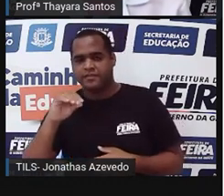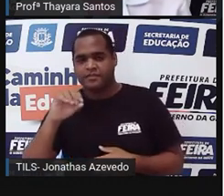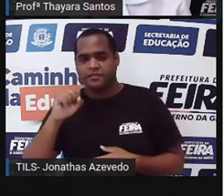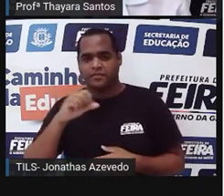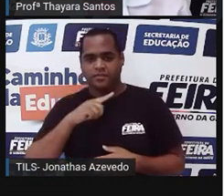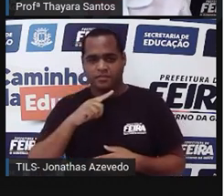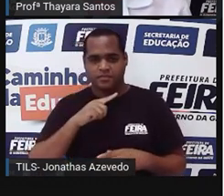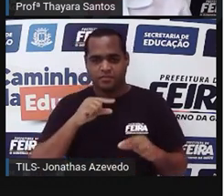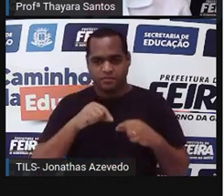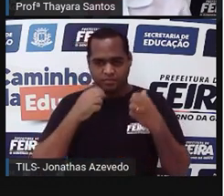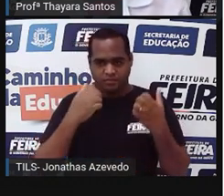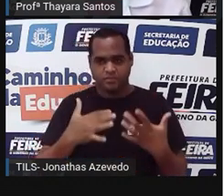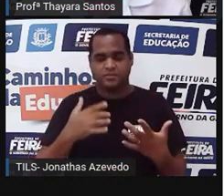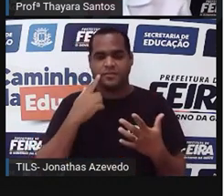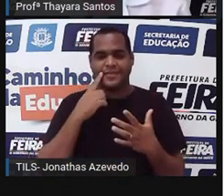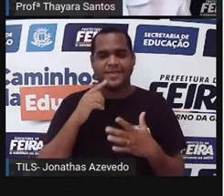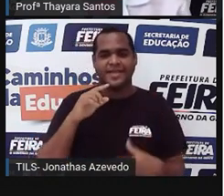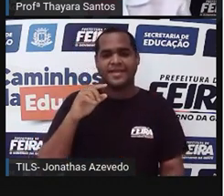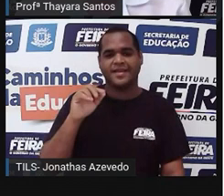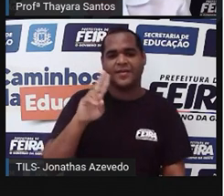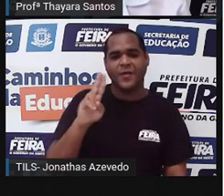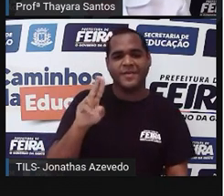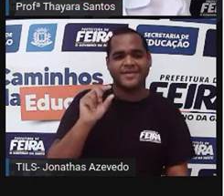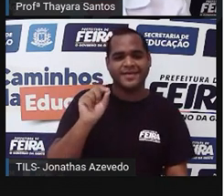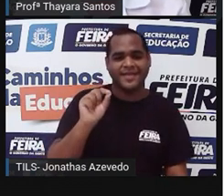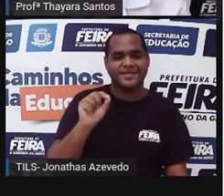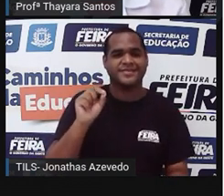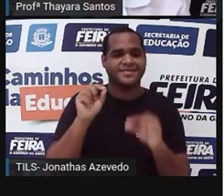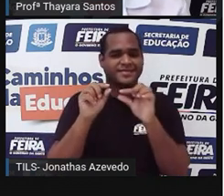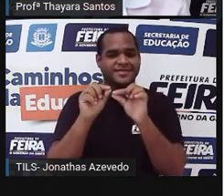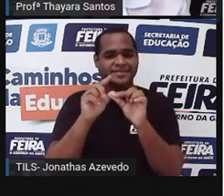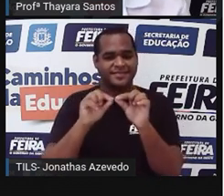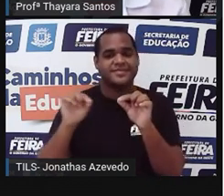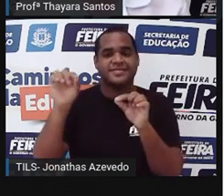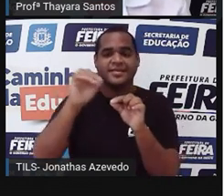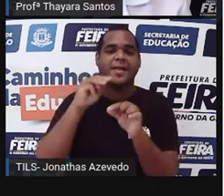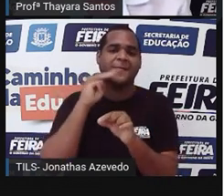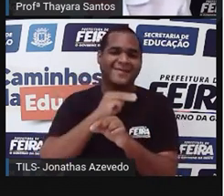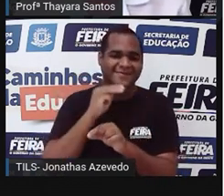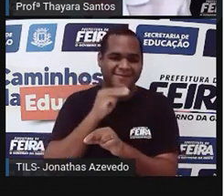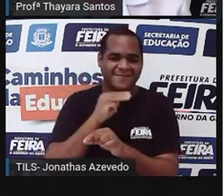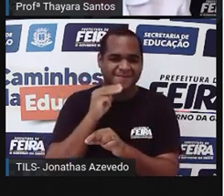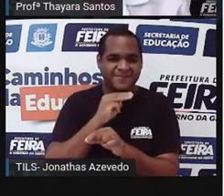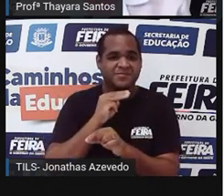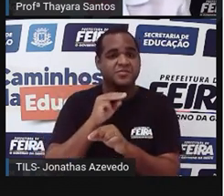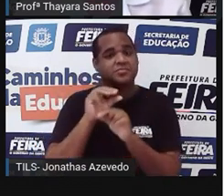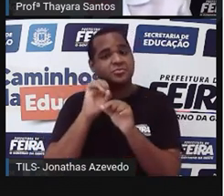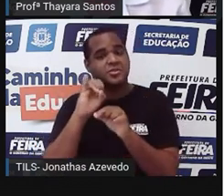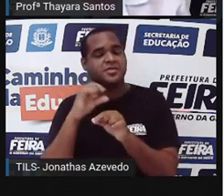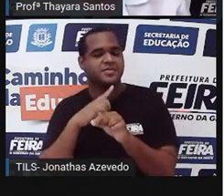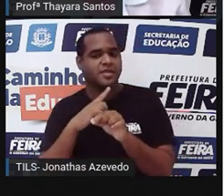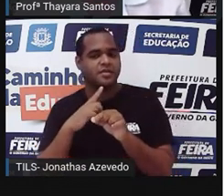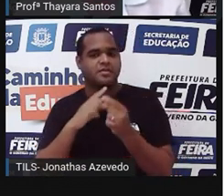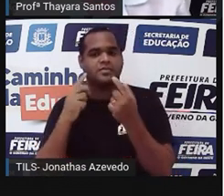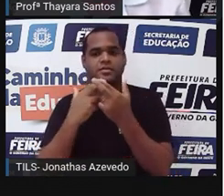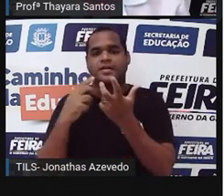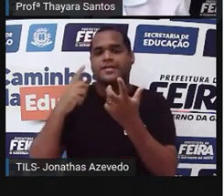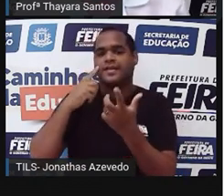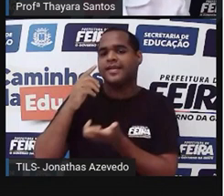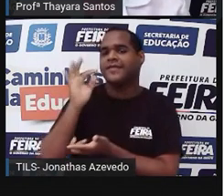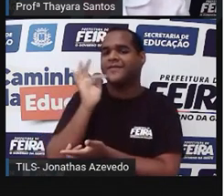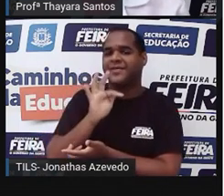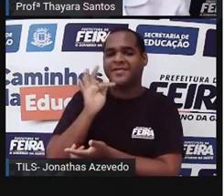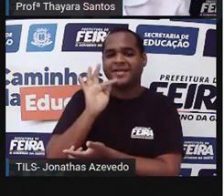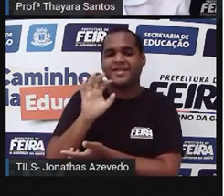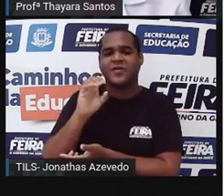produzir anterozoide, se ele for um gametófito masculino. E se ele for um gametófito feminino, ele vai produzir